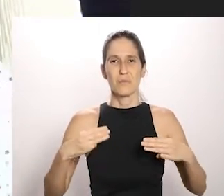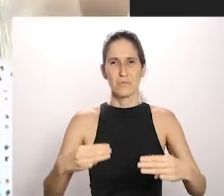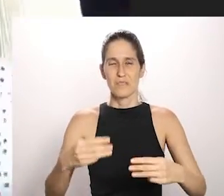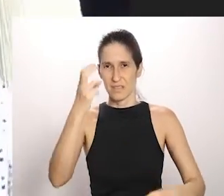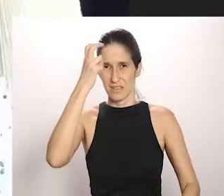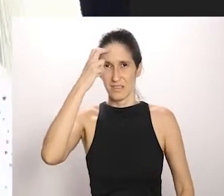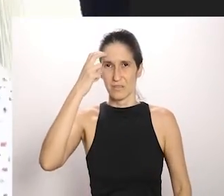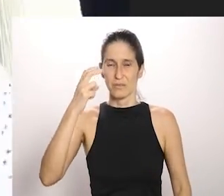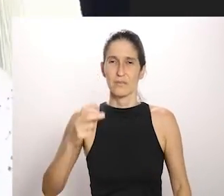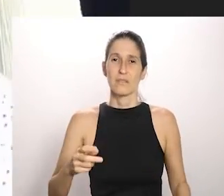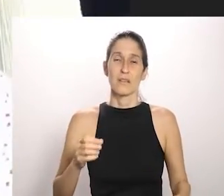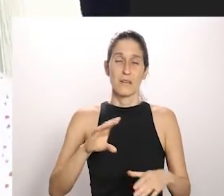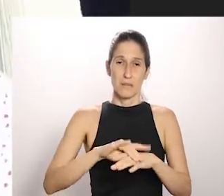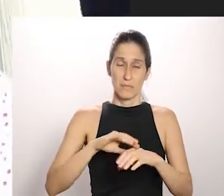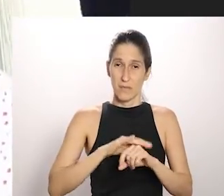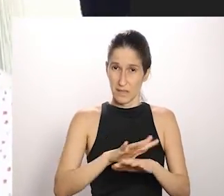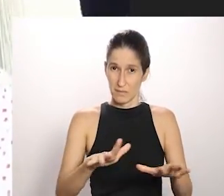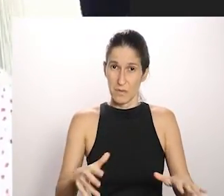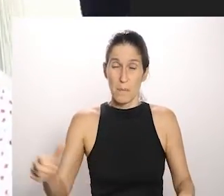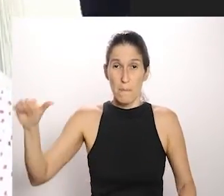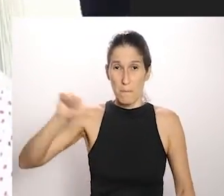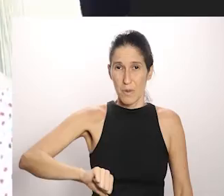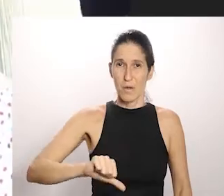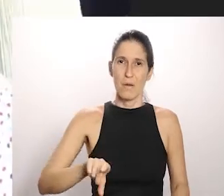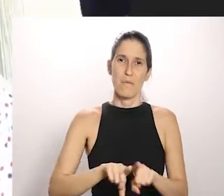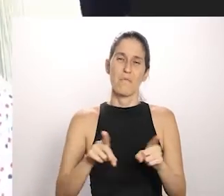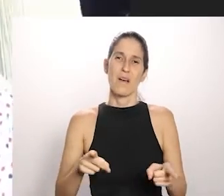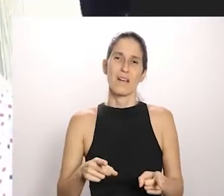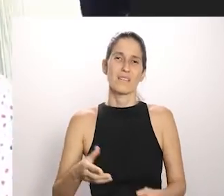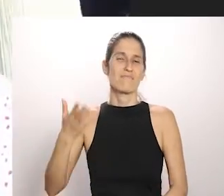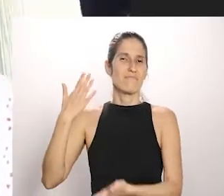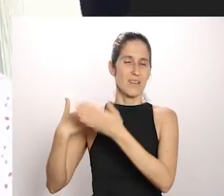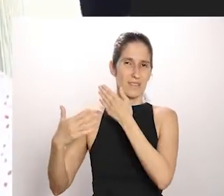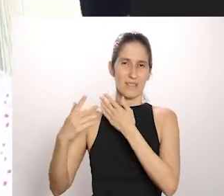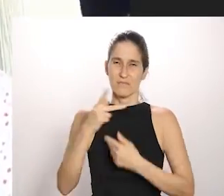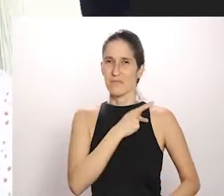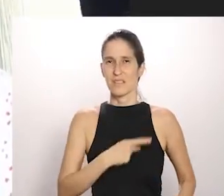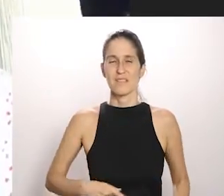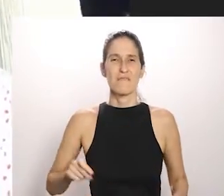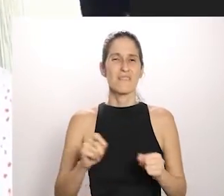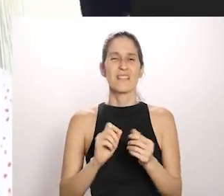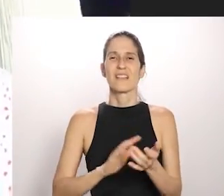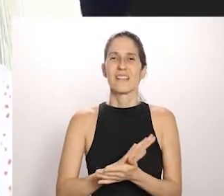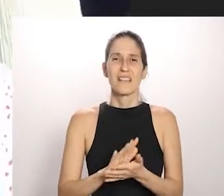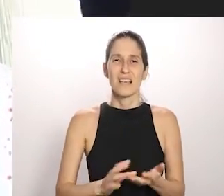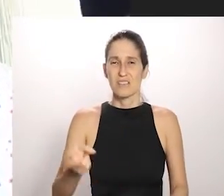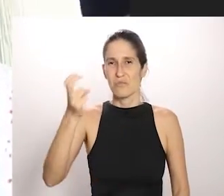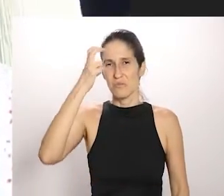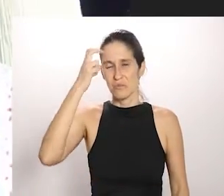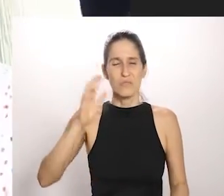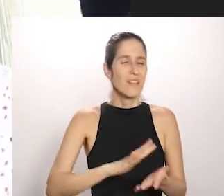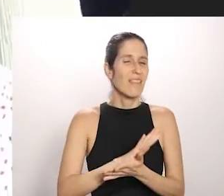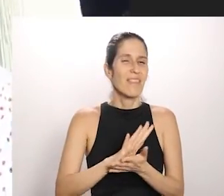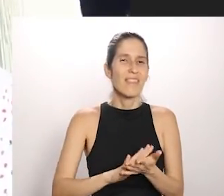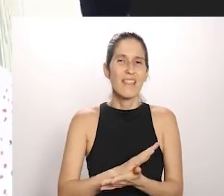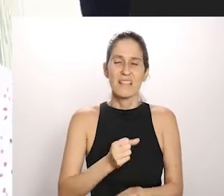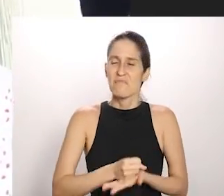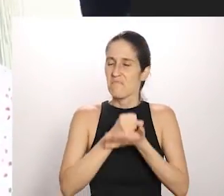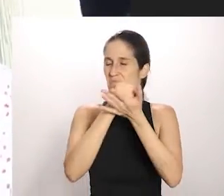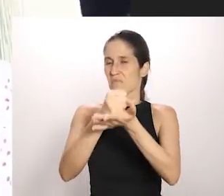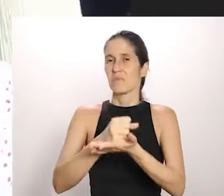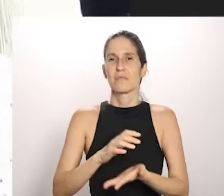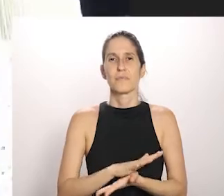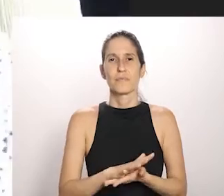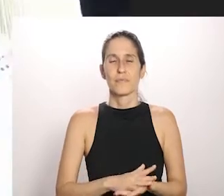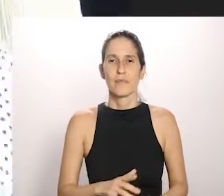é claro que a pandemia piorou, mas não teve proposta, não teve proposta nem projeto nenhum para a cultura, para vários segmentos da cultura não teve